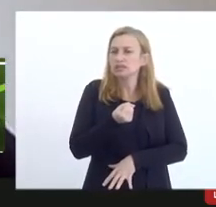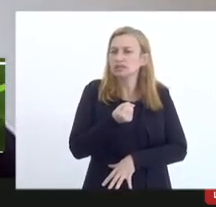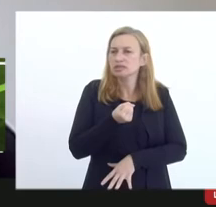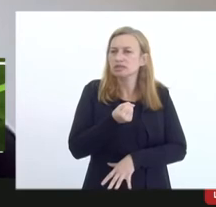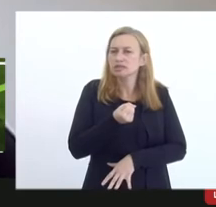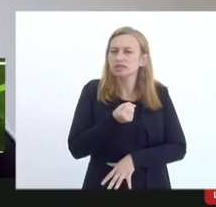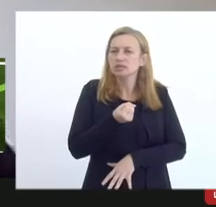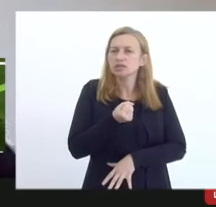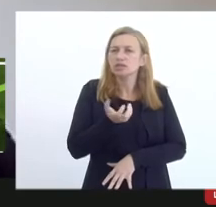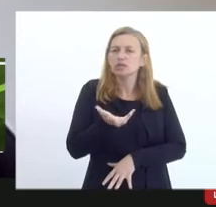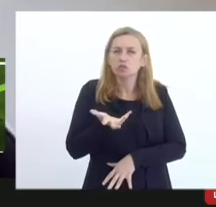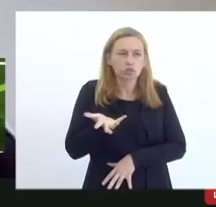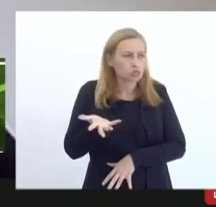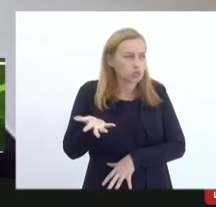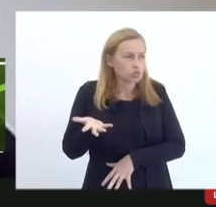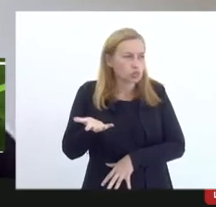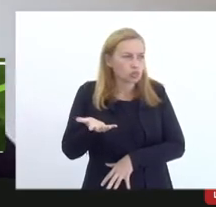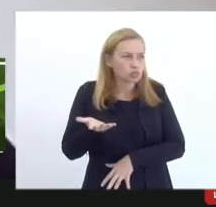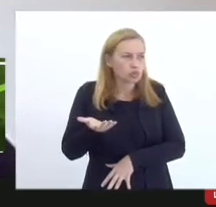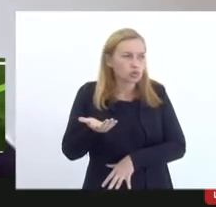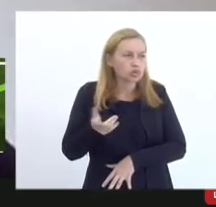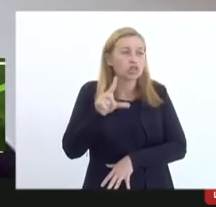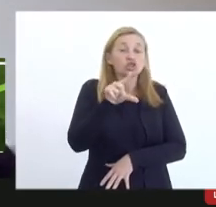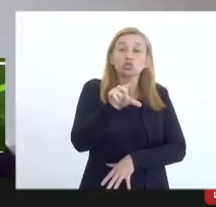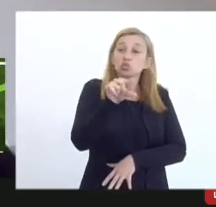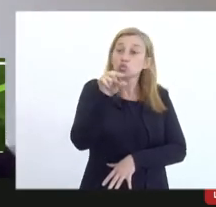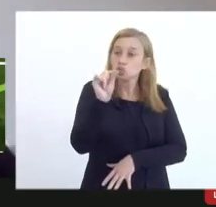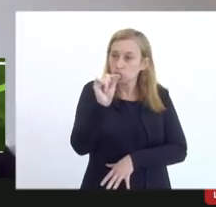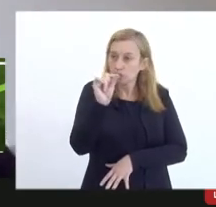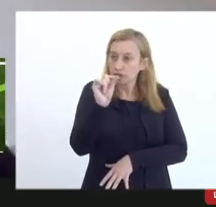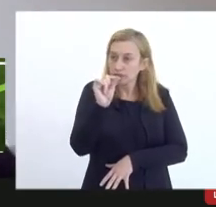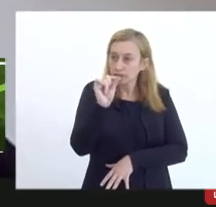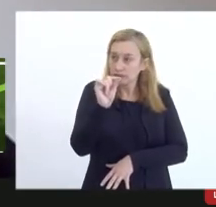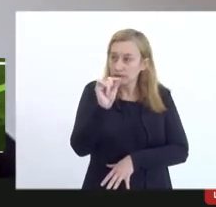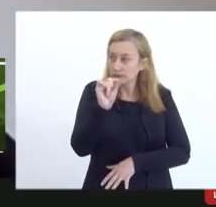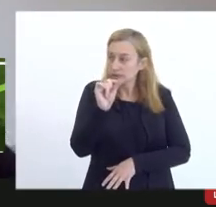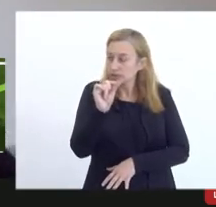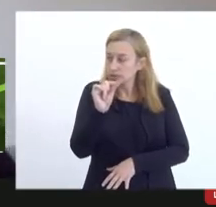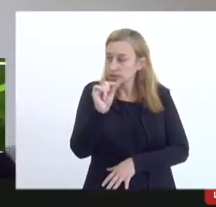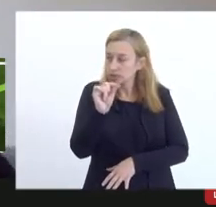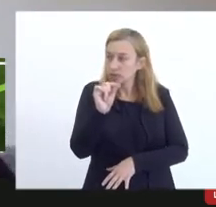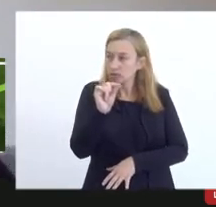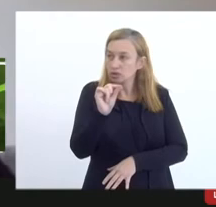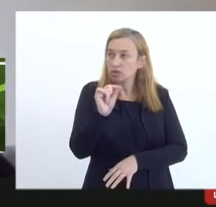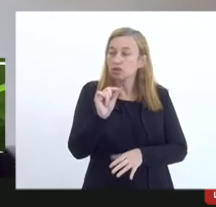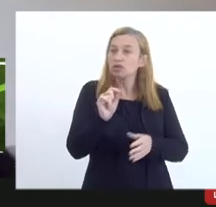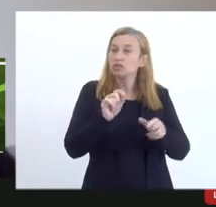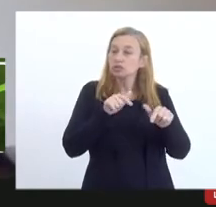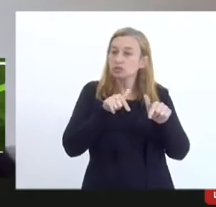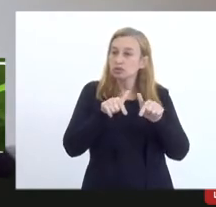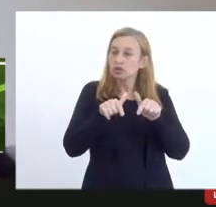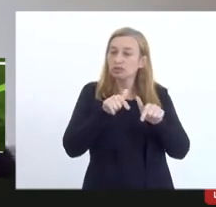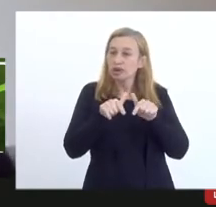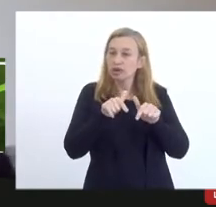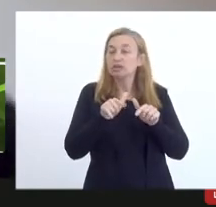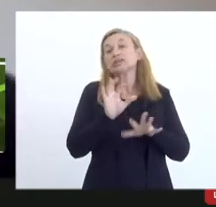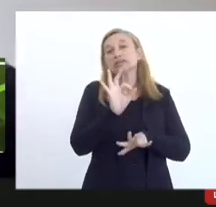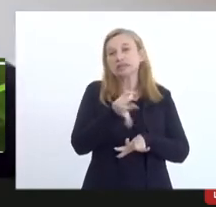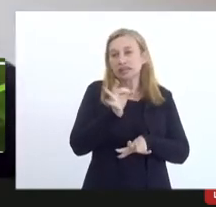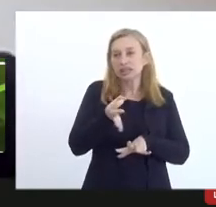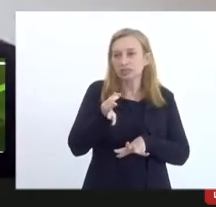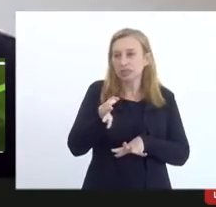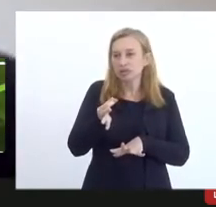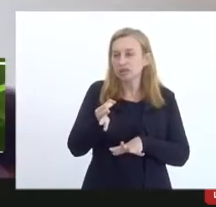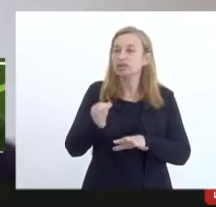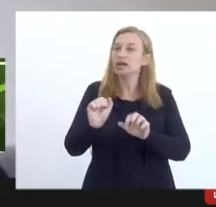decisão sobre a prestação de contas e claro os elementos